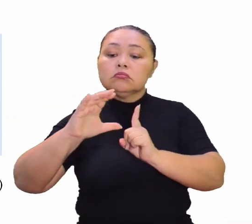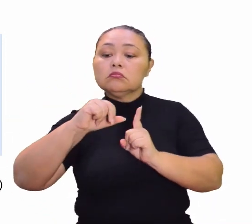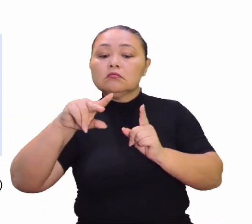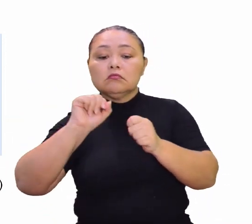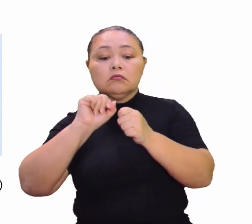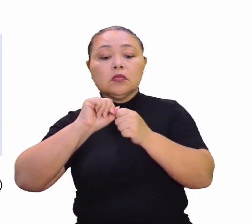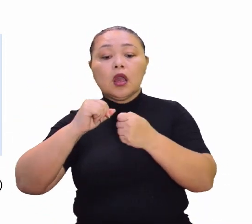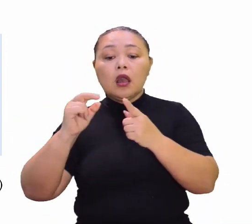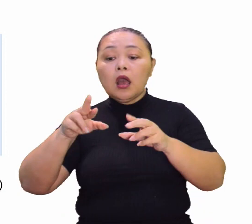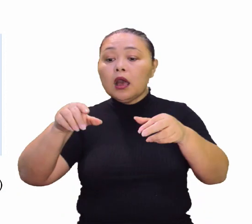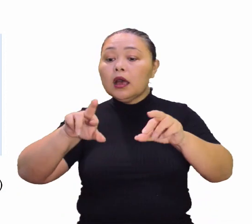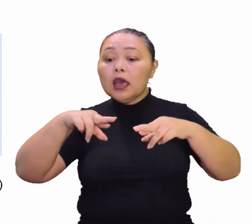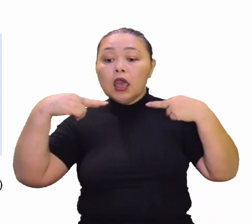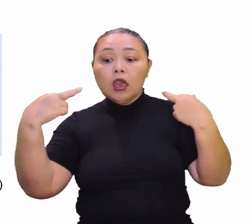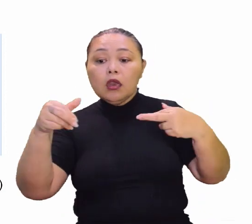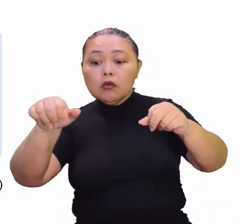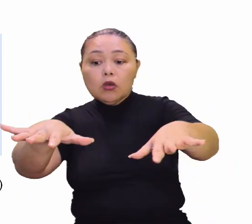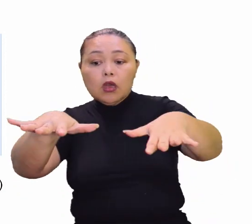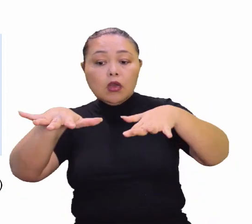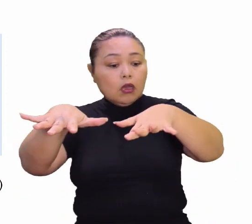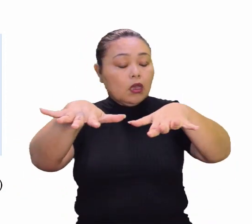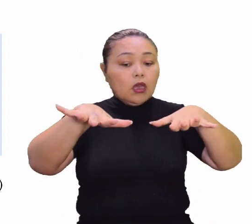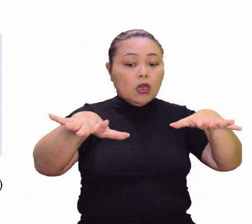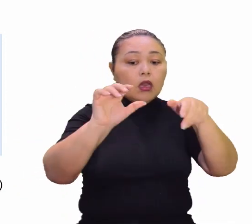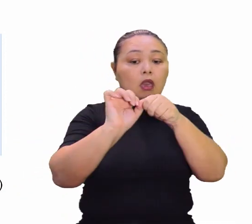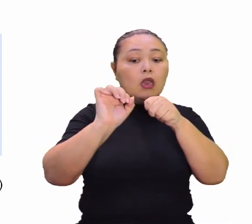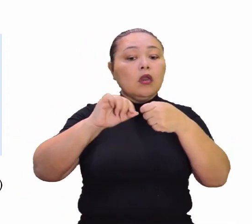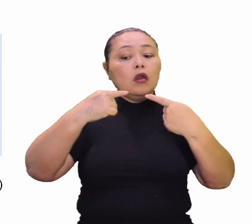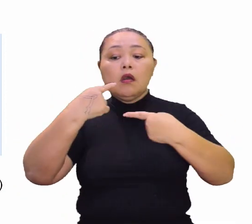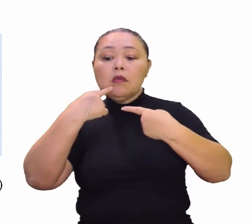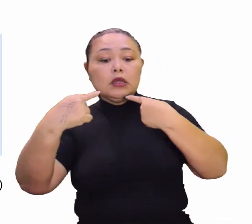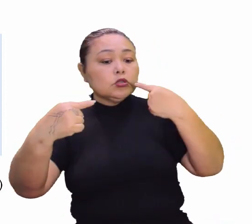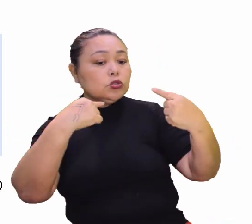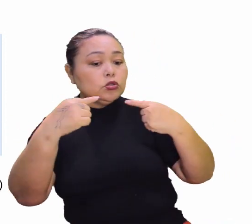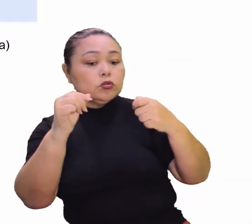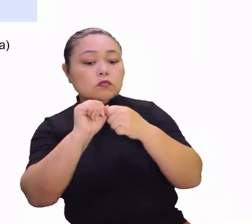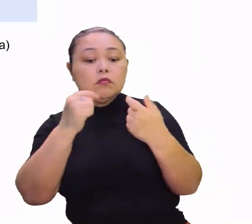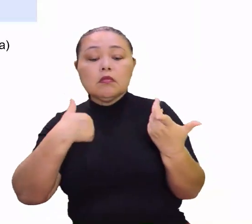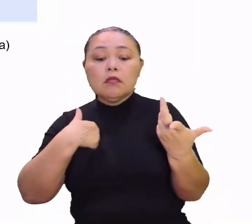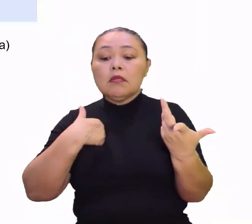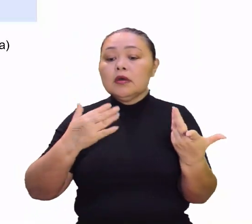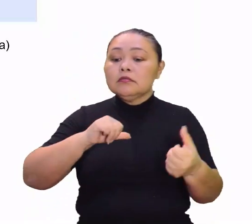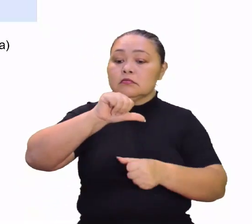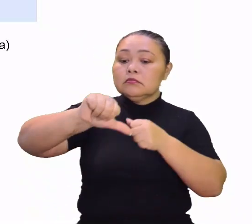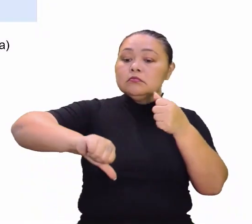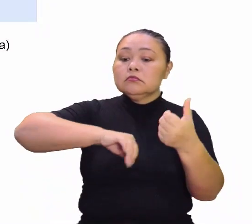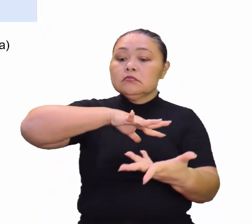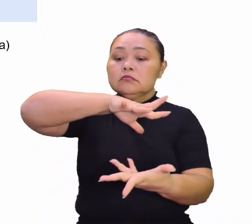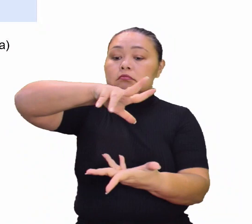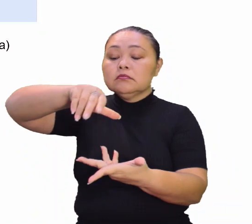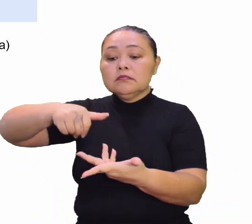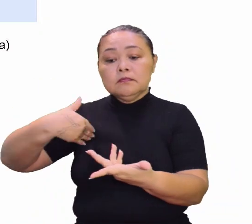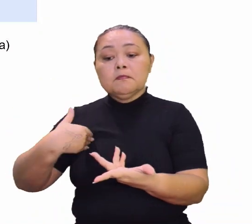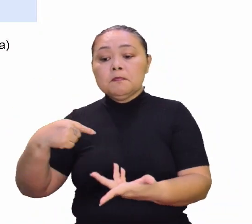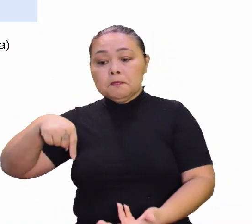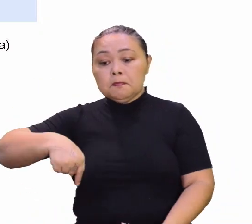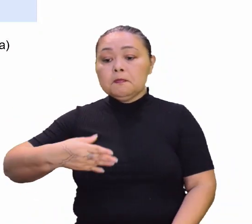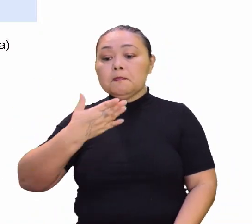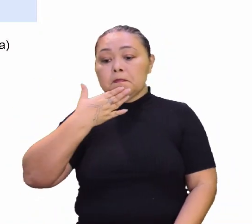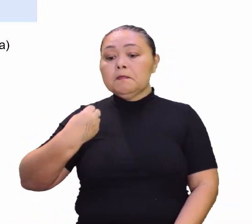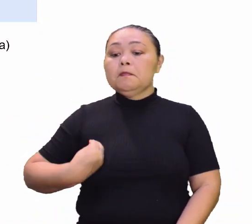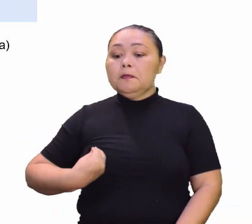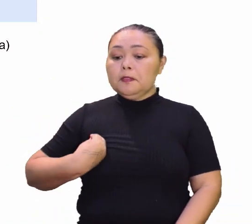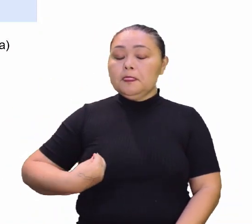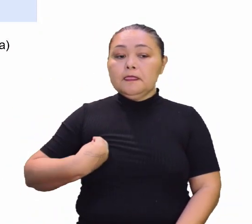poderíamos transformar o planeta em um lugar melhor para viver. Esse encontro